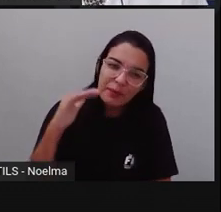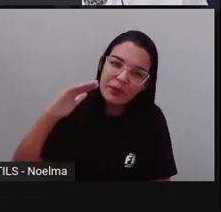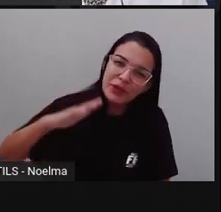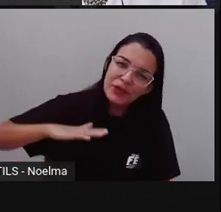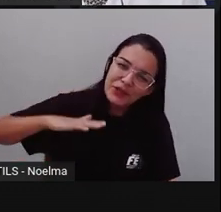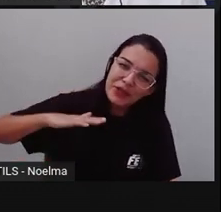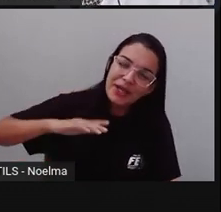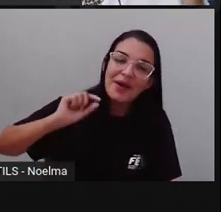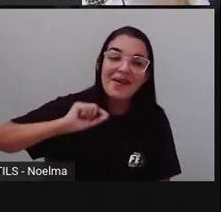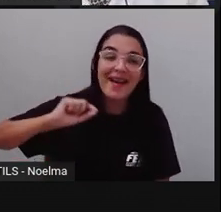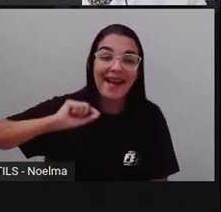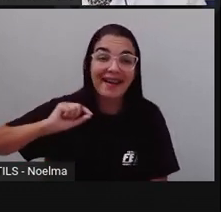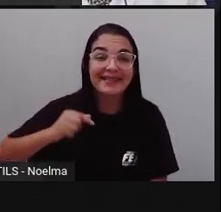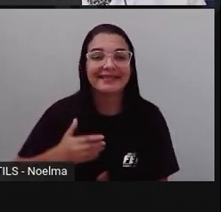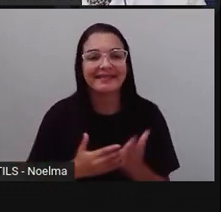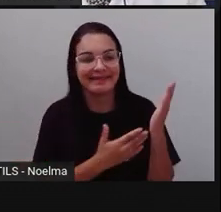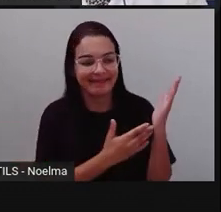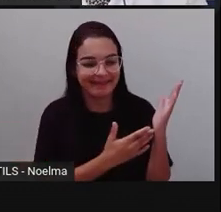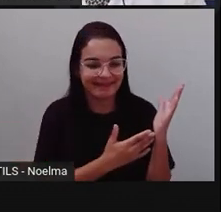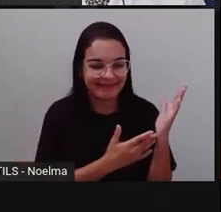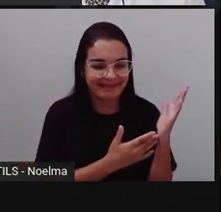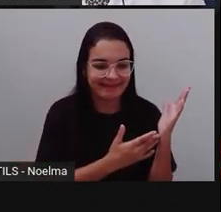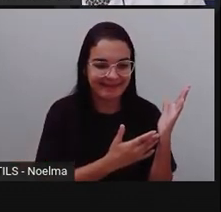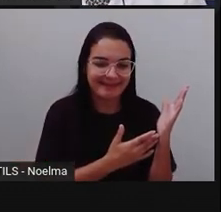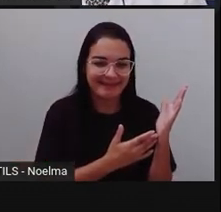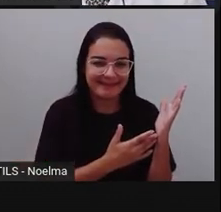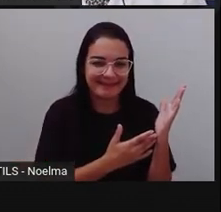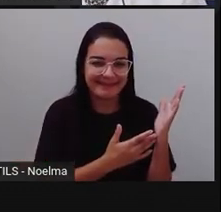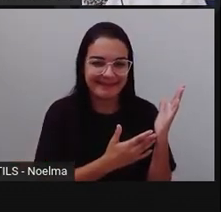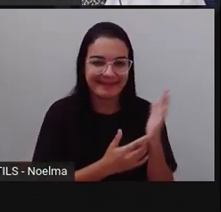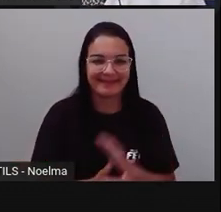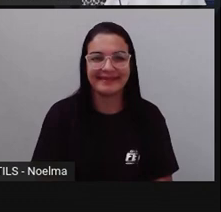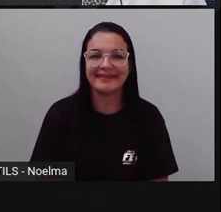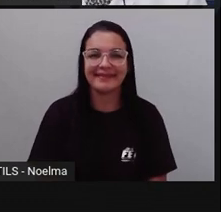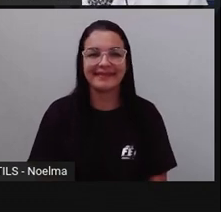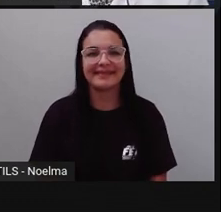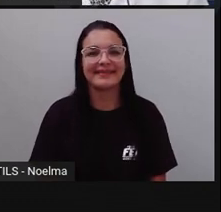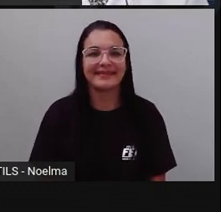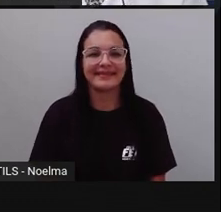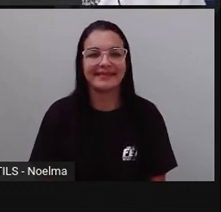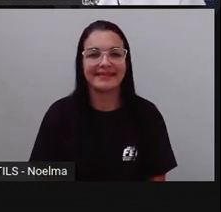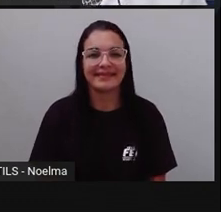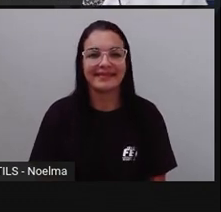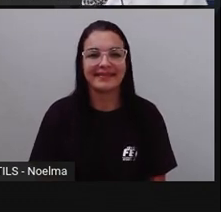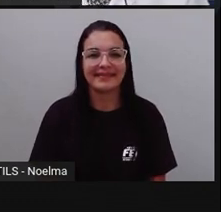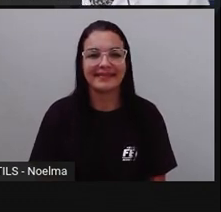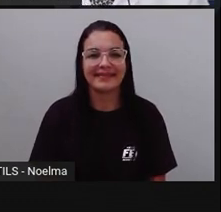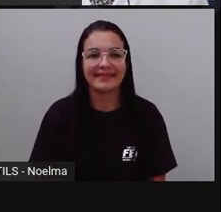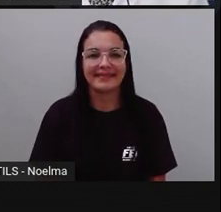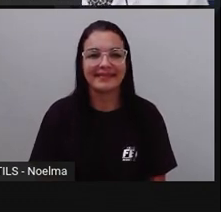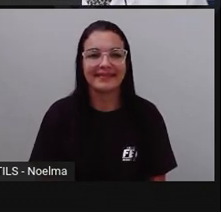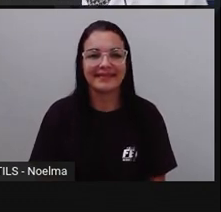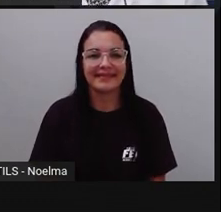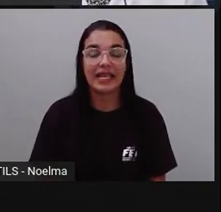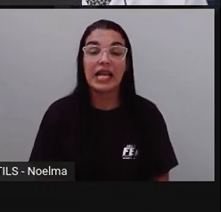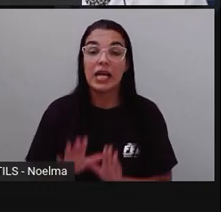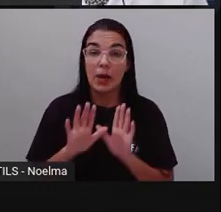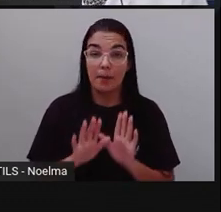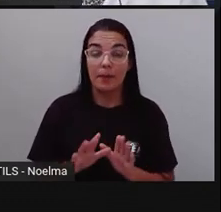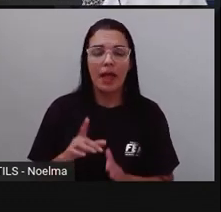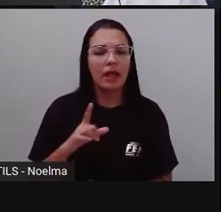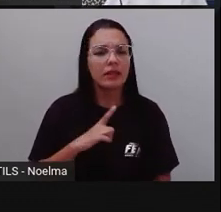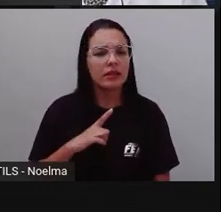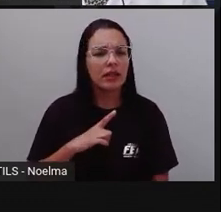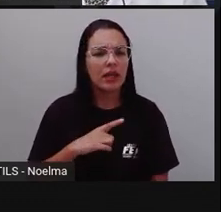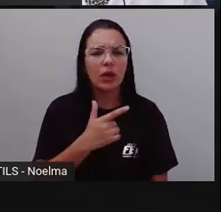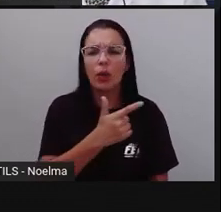É a Vitória Régia, Certo? Pró, Existem outras plantas